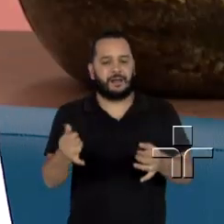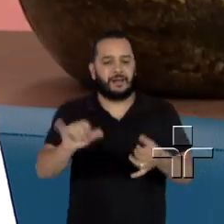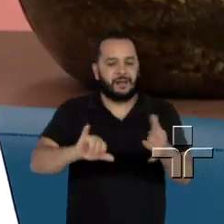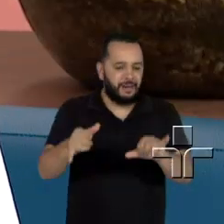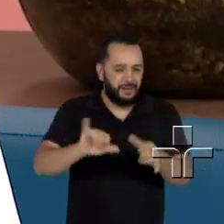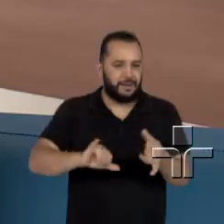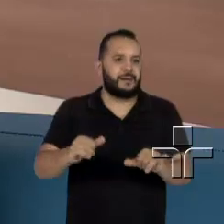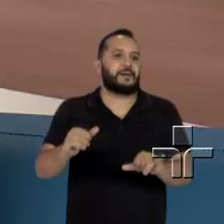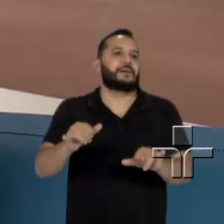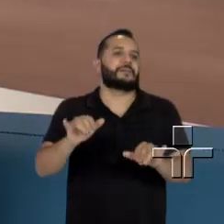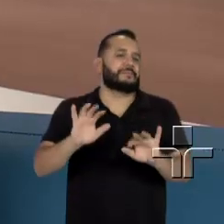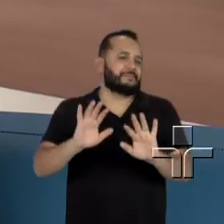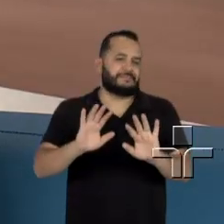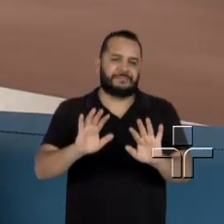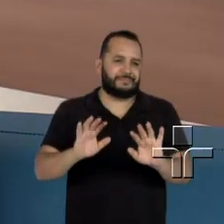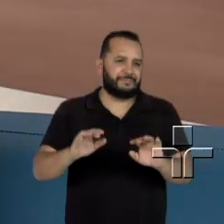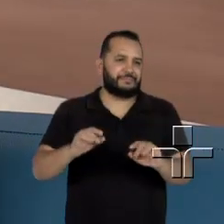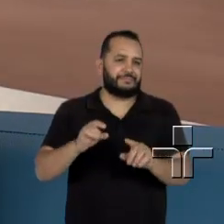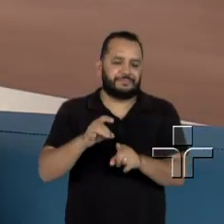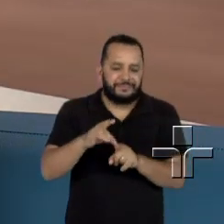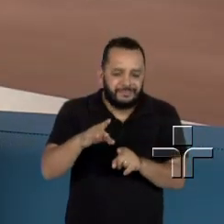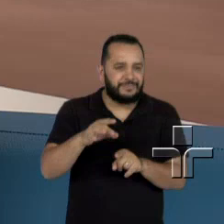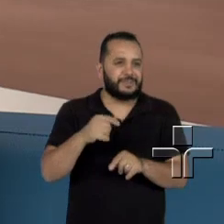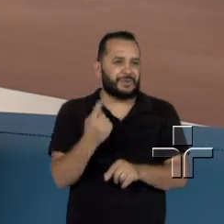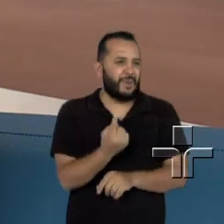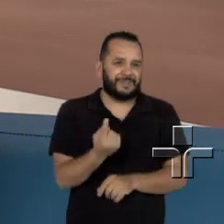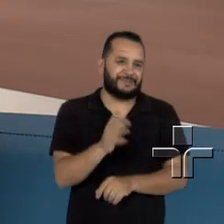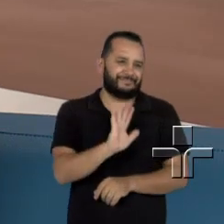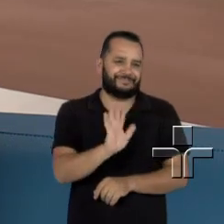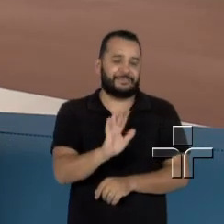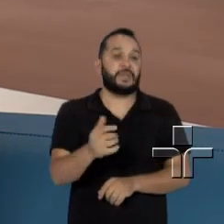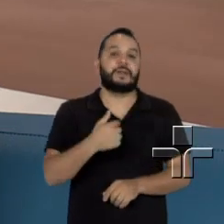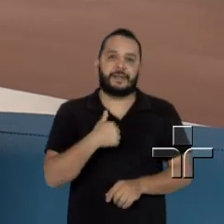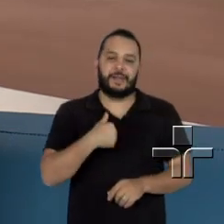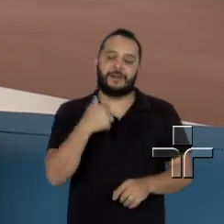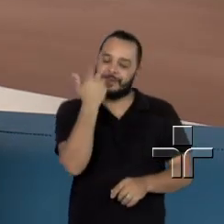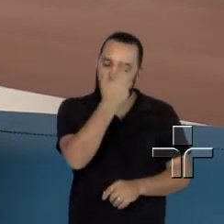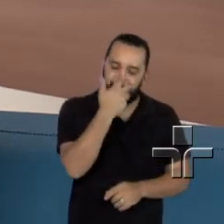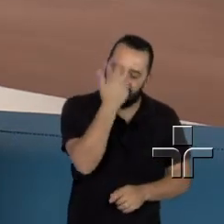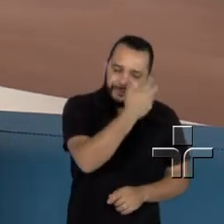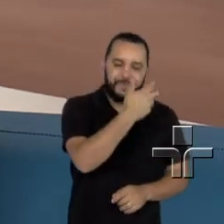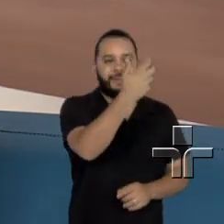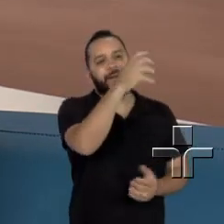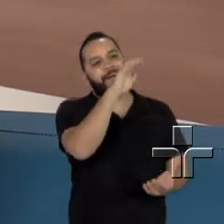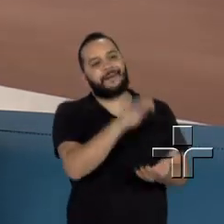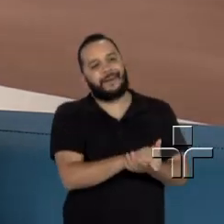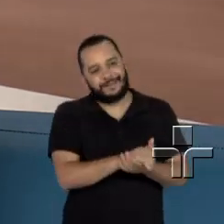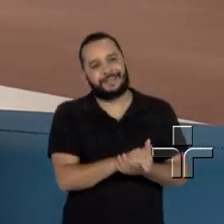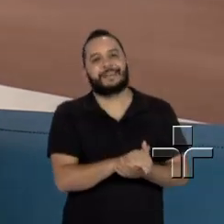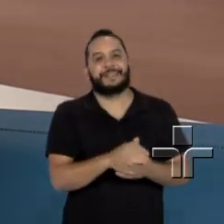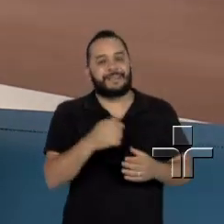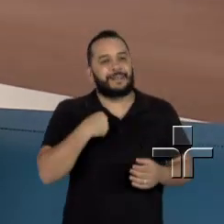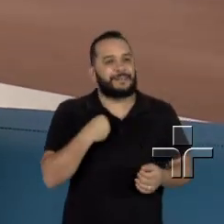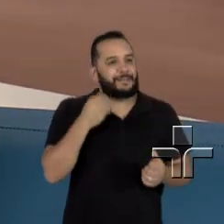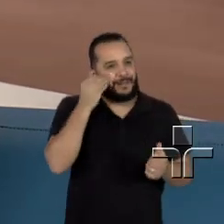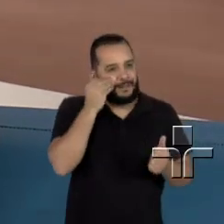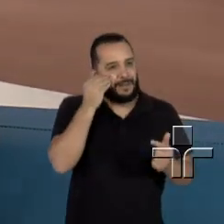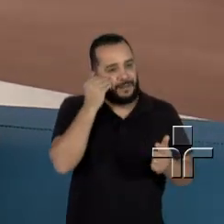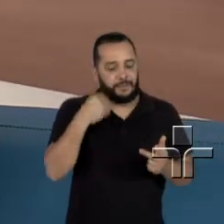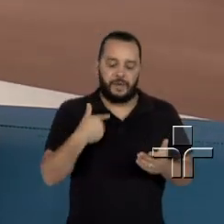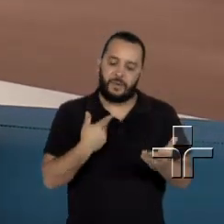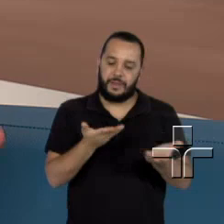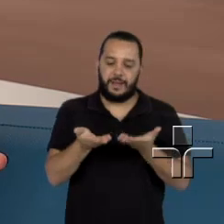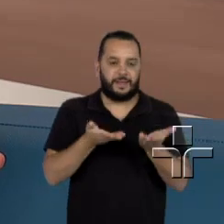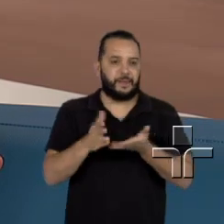independente. E aí eu me apaixonei, casei e fui tentando um ano sem nenhum tratamento, foi